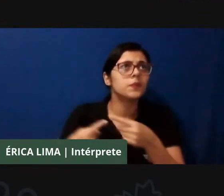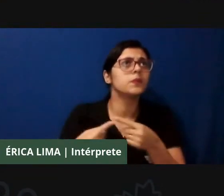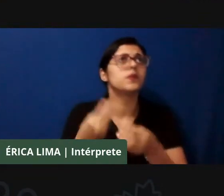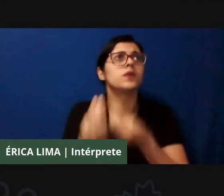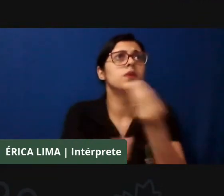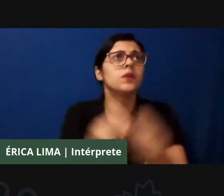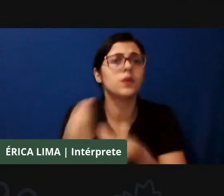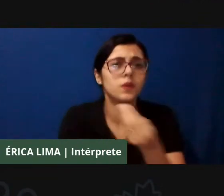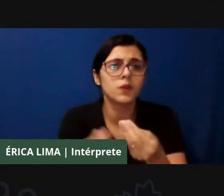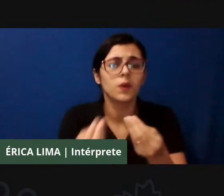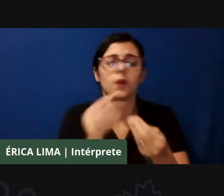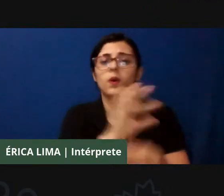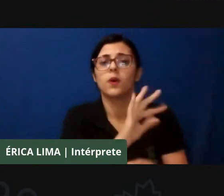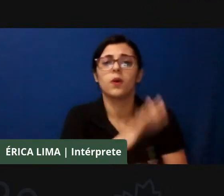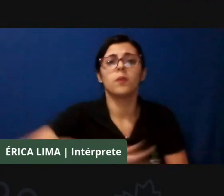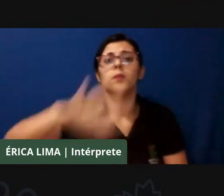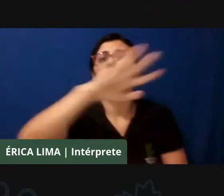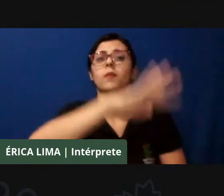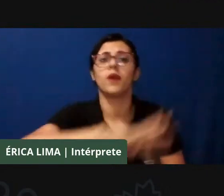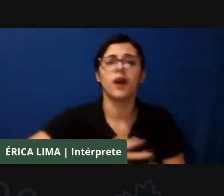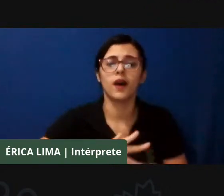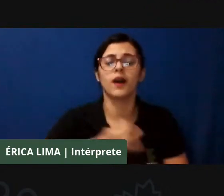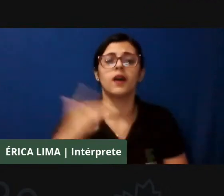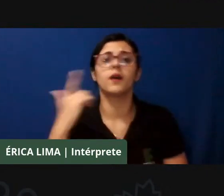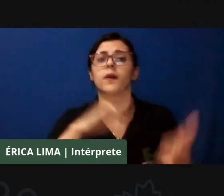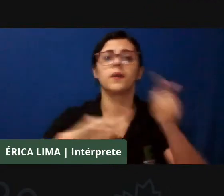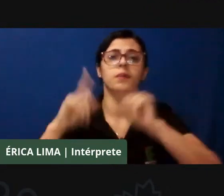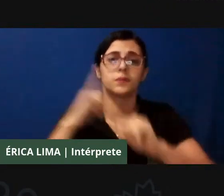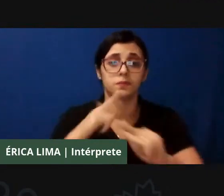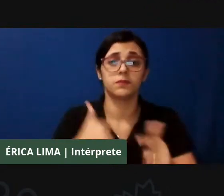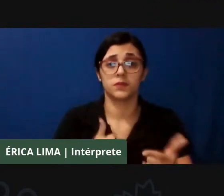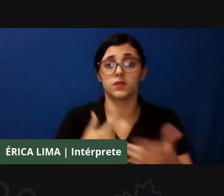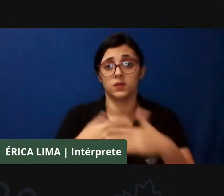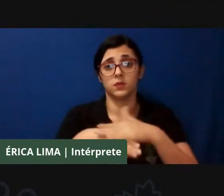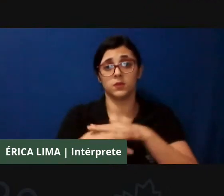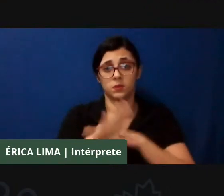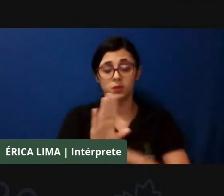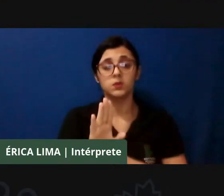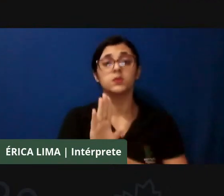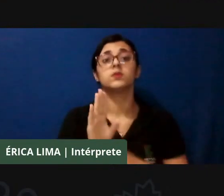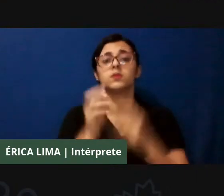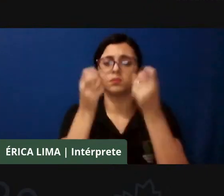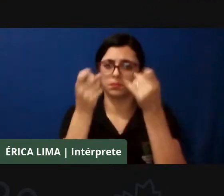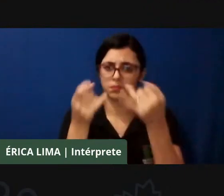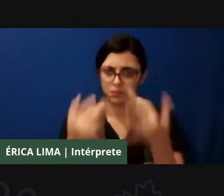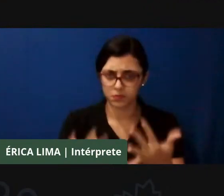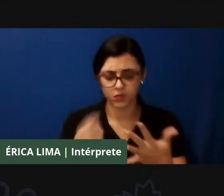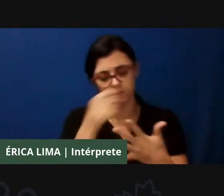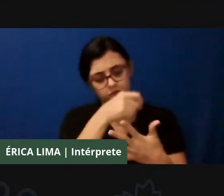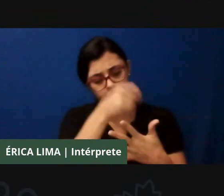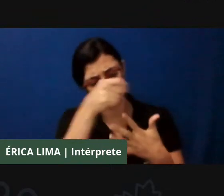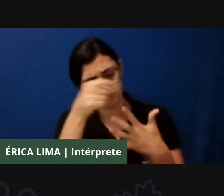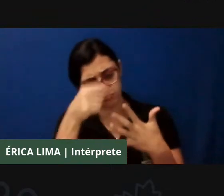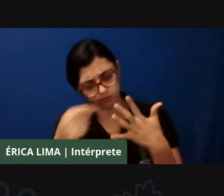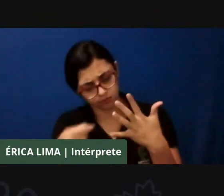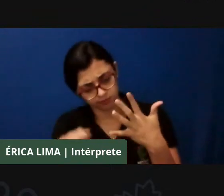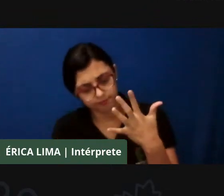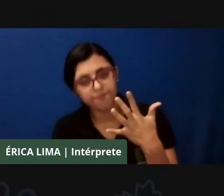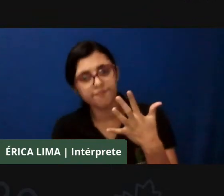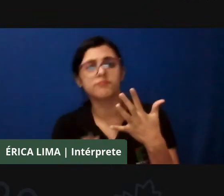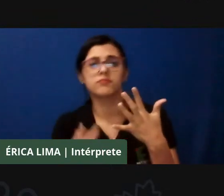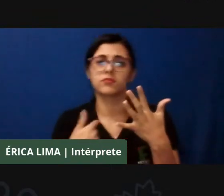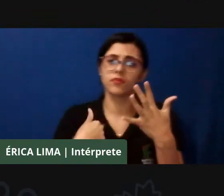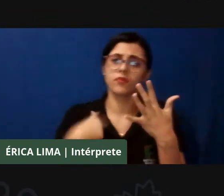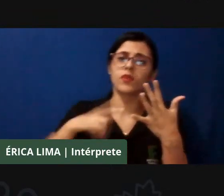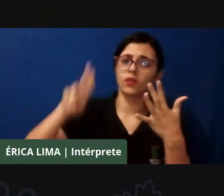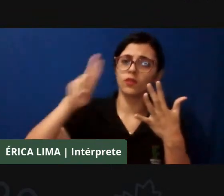referido ao território. eu costumo pontuar os elementos que eu quero utilizar em